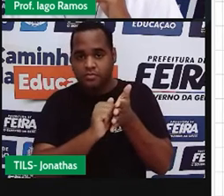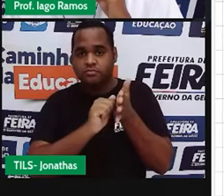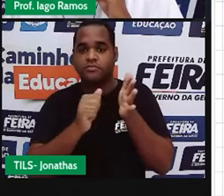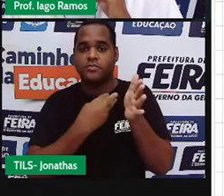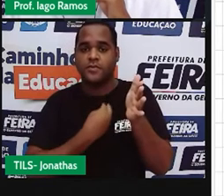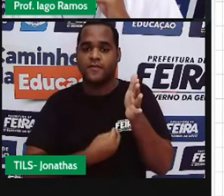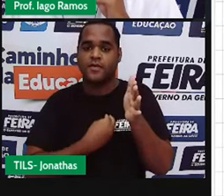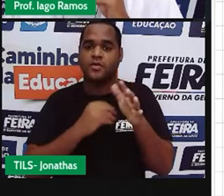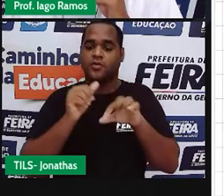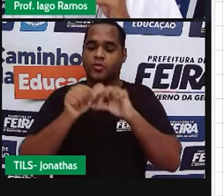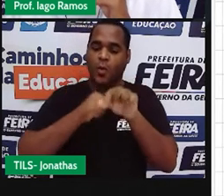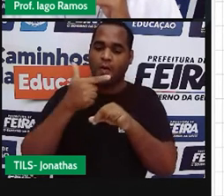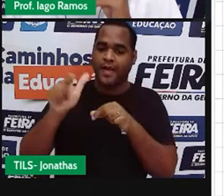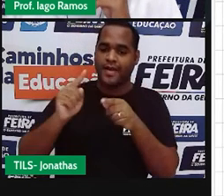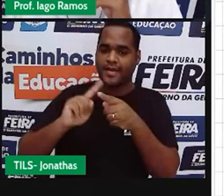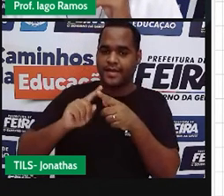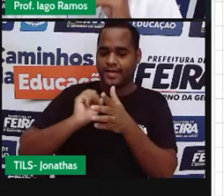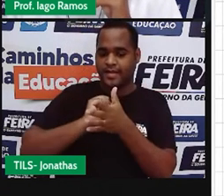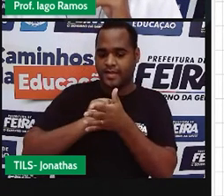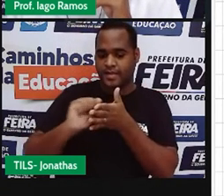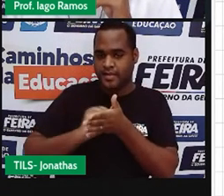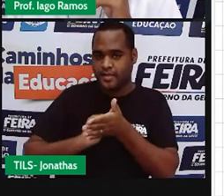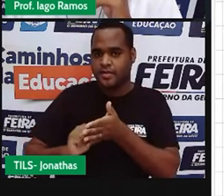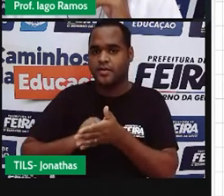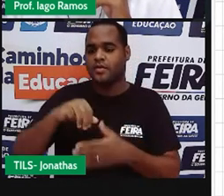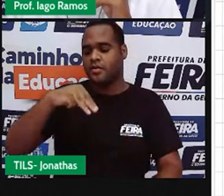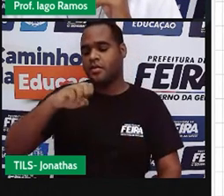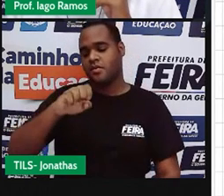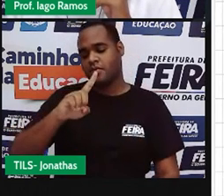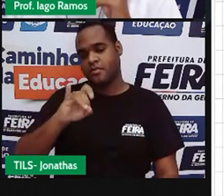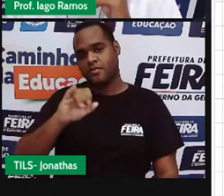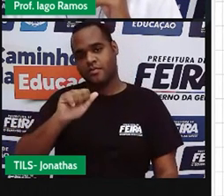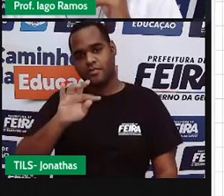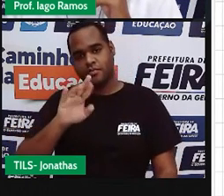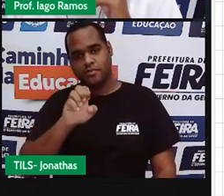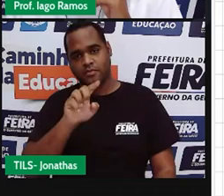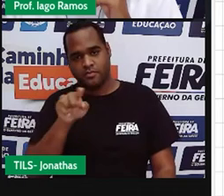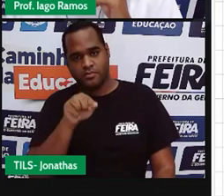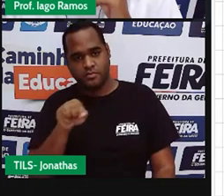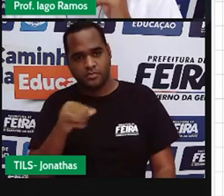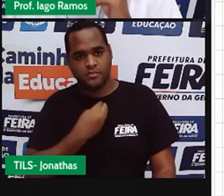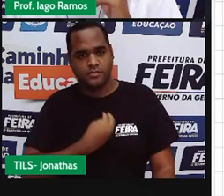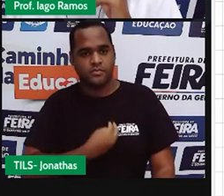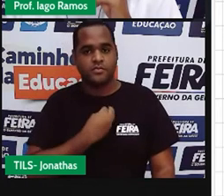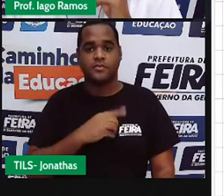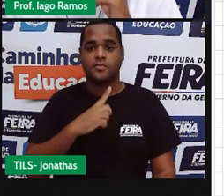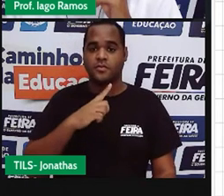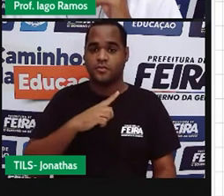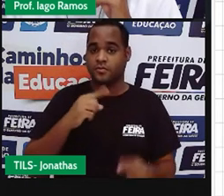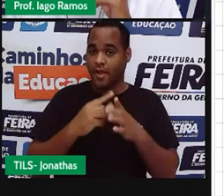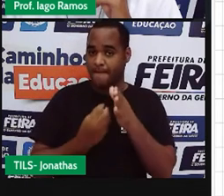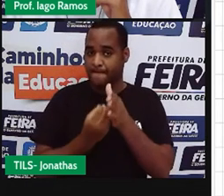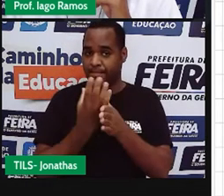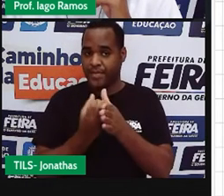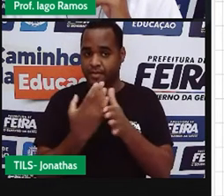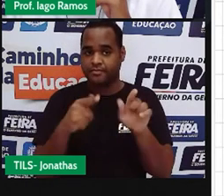a reta mediatriz. Olha só, vou apagar isso aqui também.